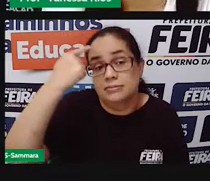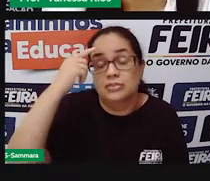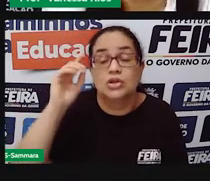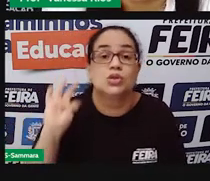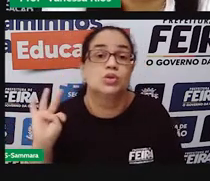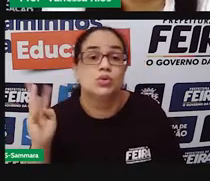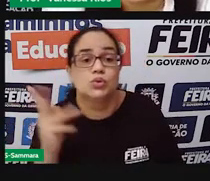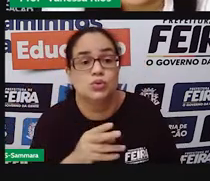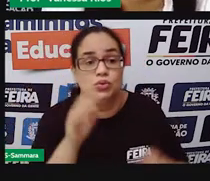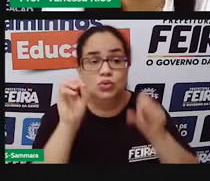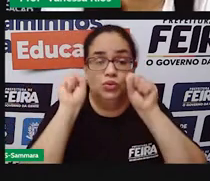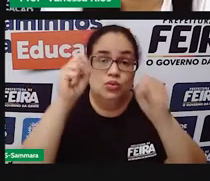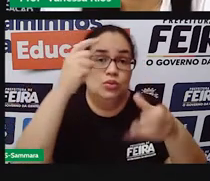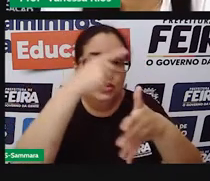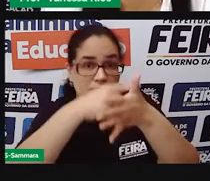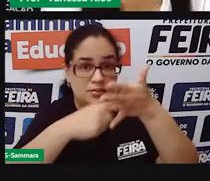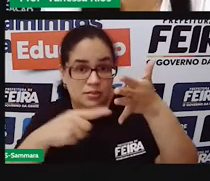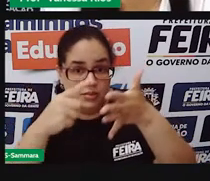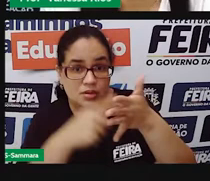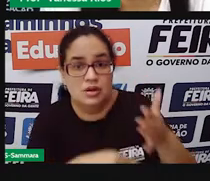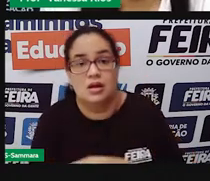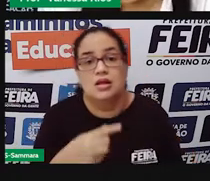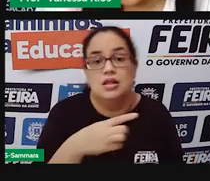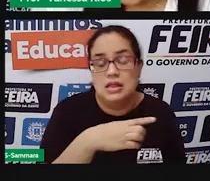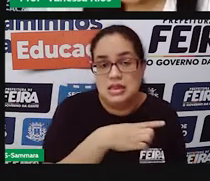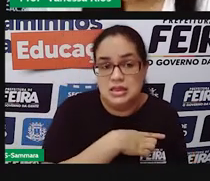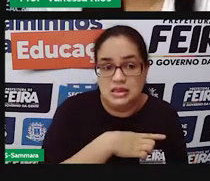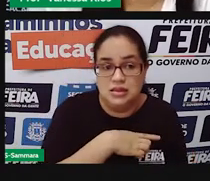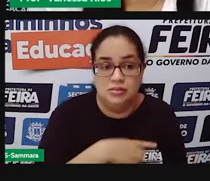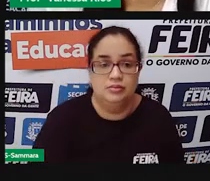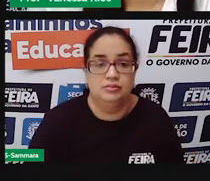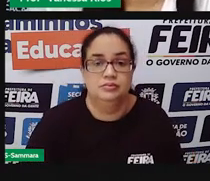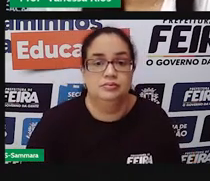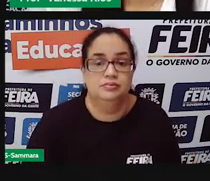poder que o voto tem na hora de fazer esse estudo.